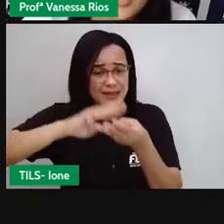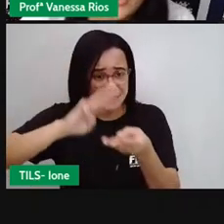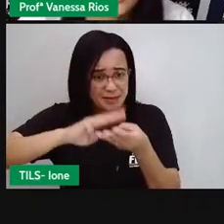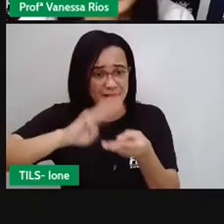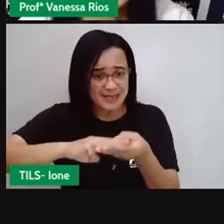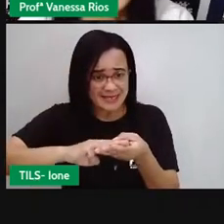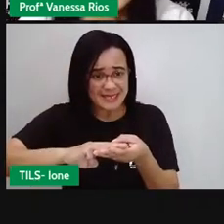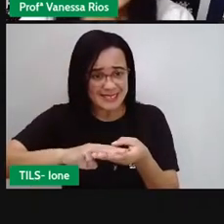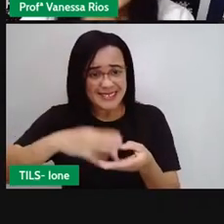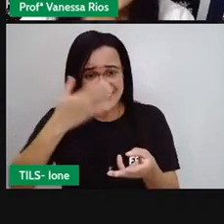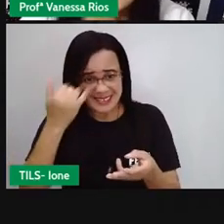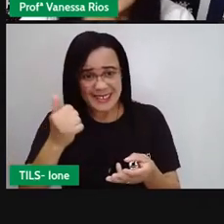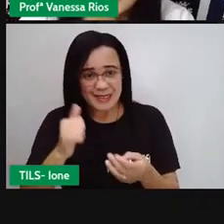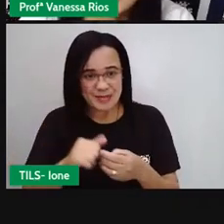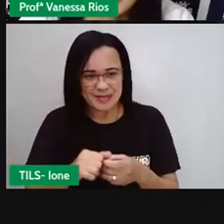Fique de olho nas dicas a seguir.